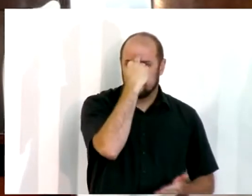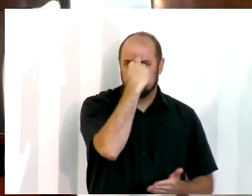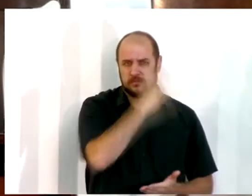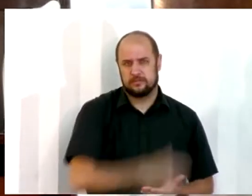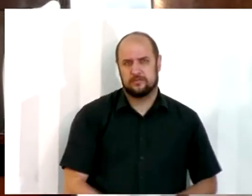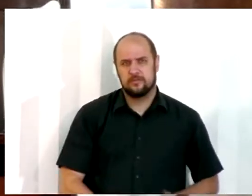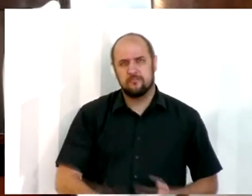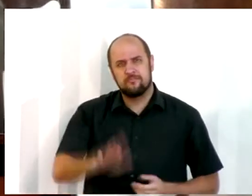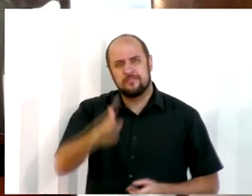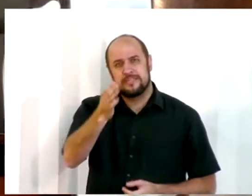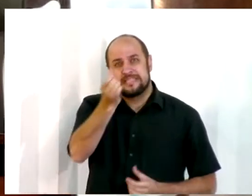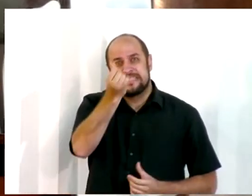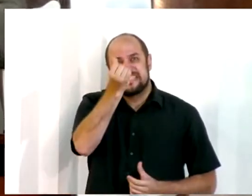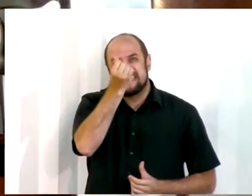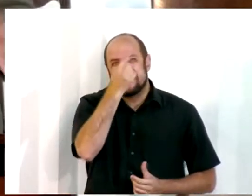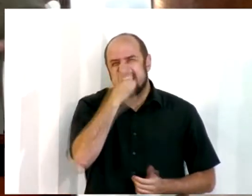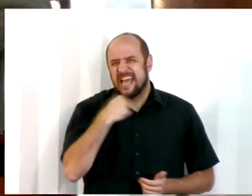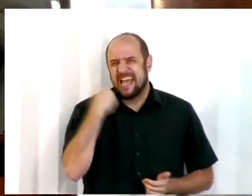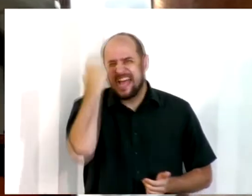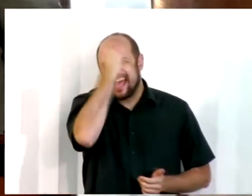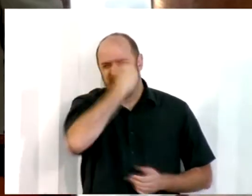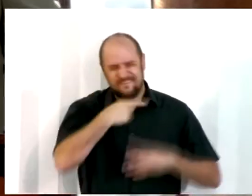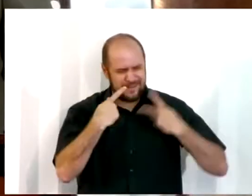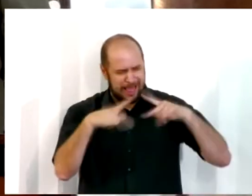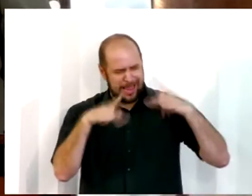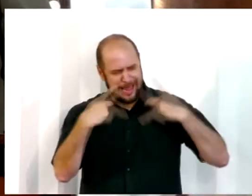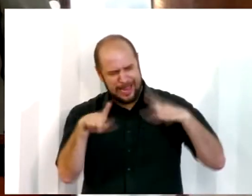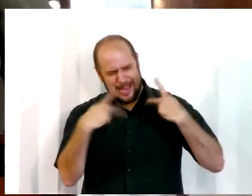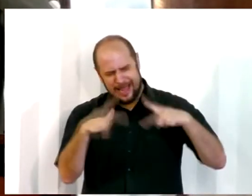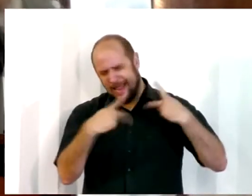Aproximadamente seis horas de pregação.